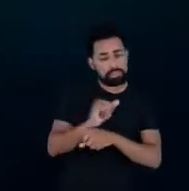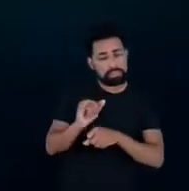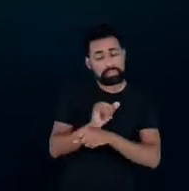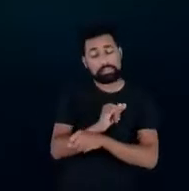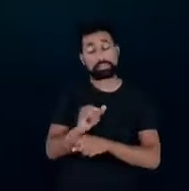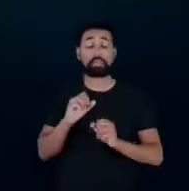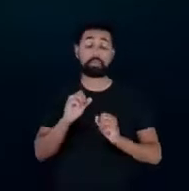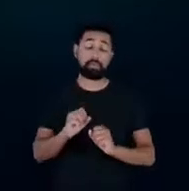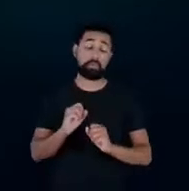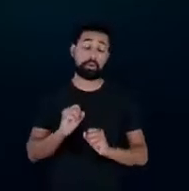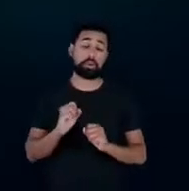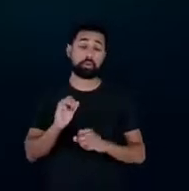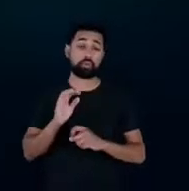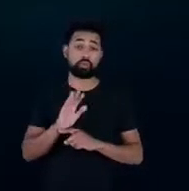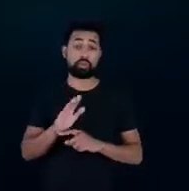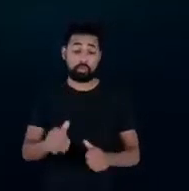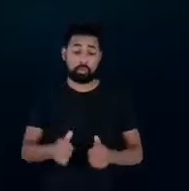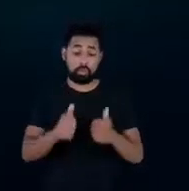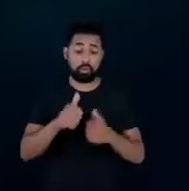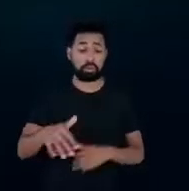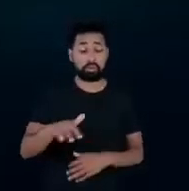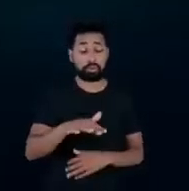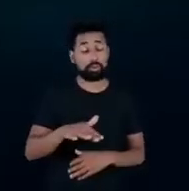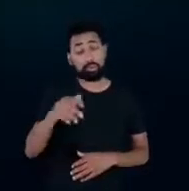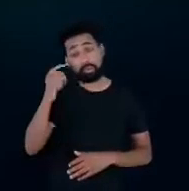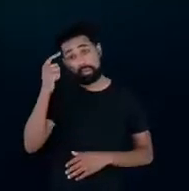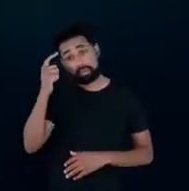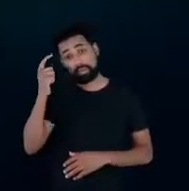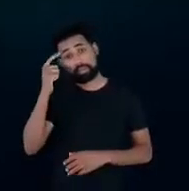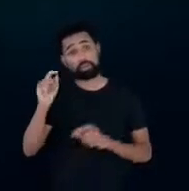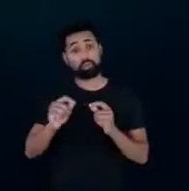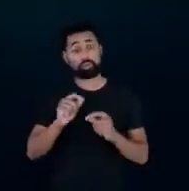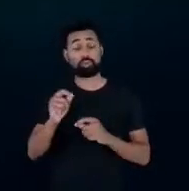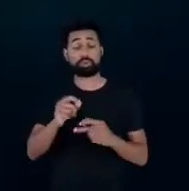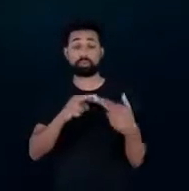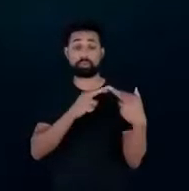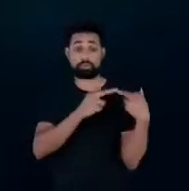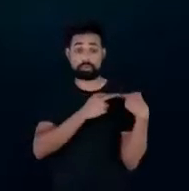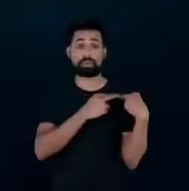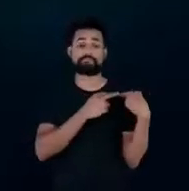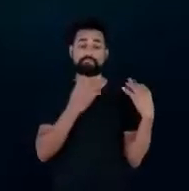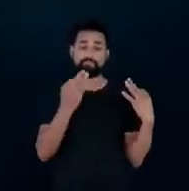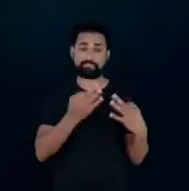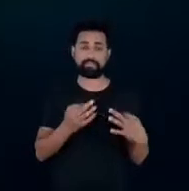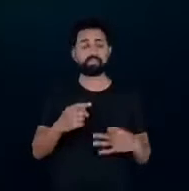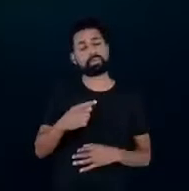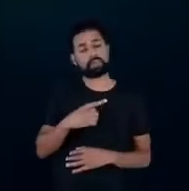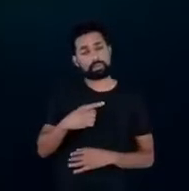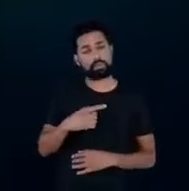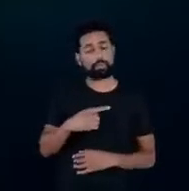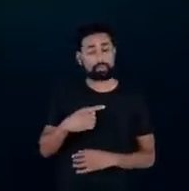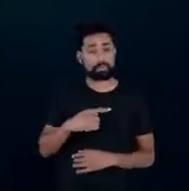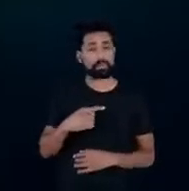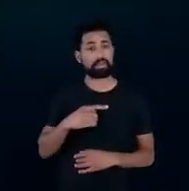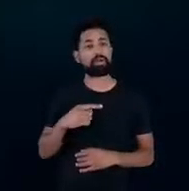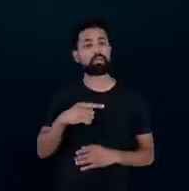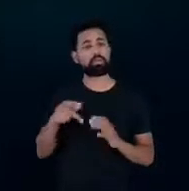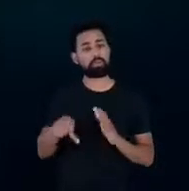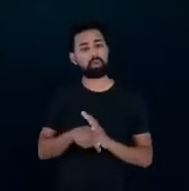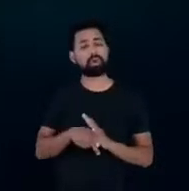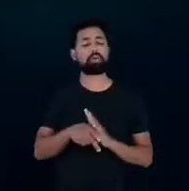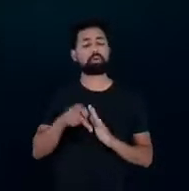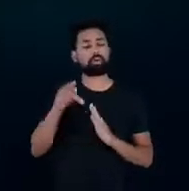potencializar esse mercado considerando esse papel fundamental que a eficiência energética terá no processo de